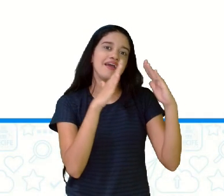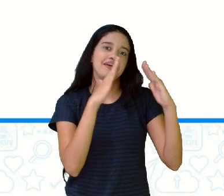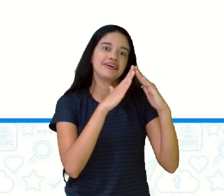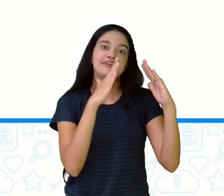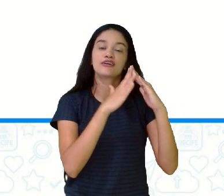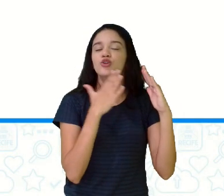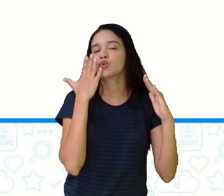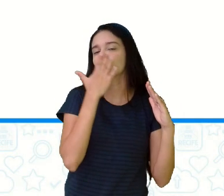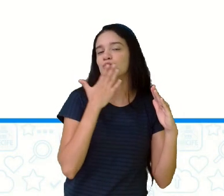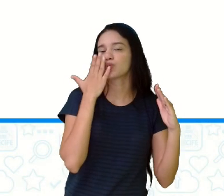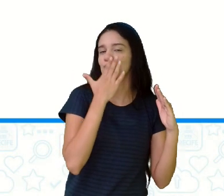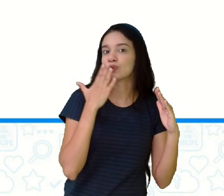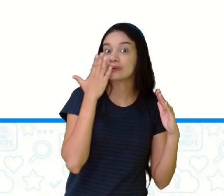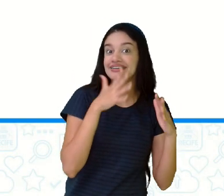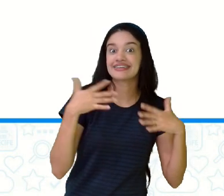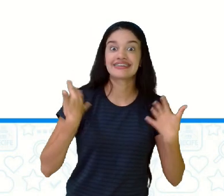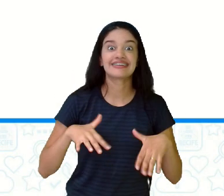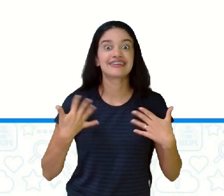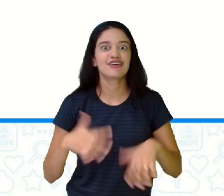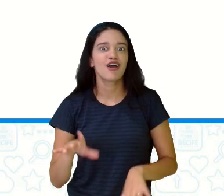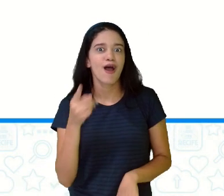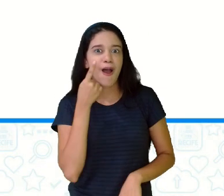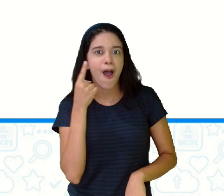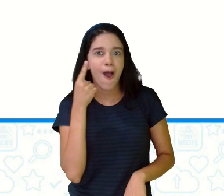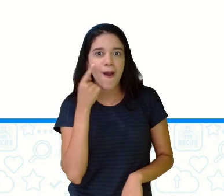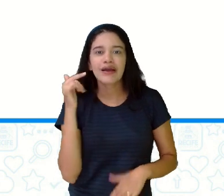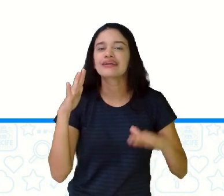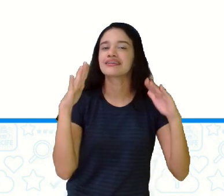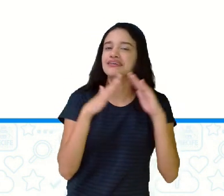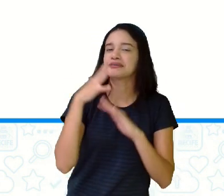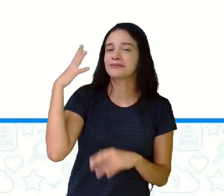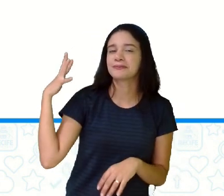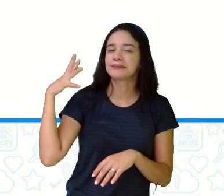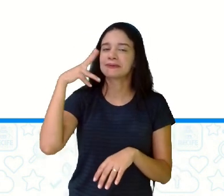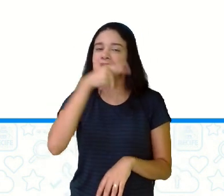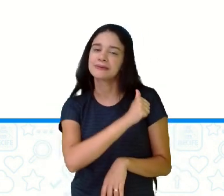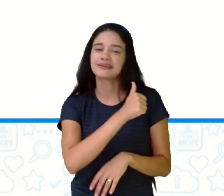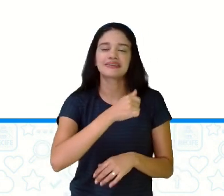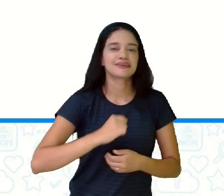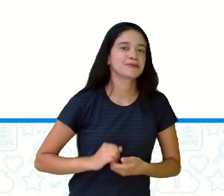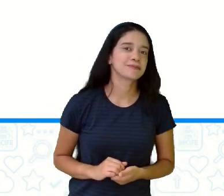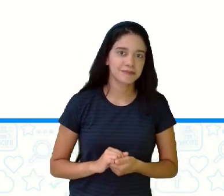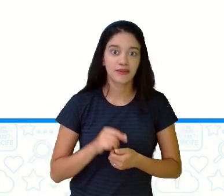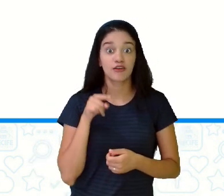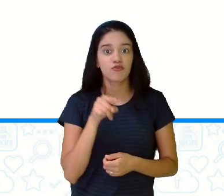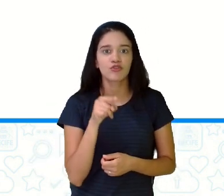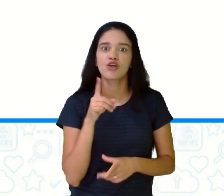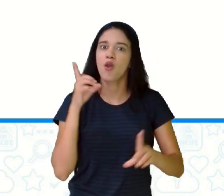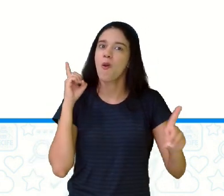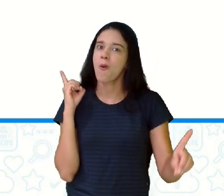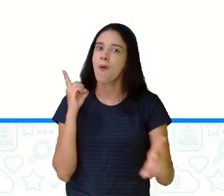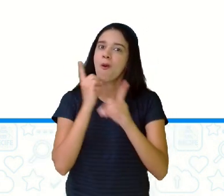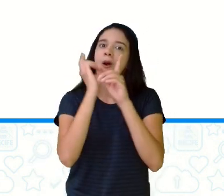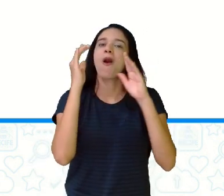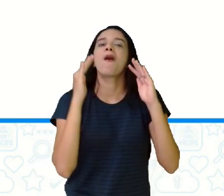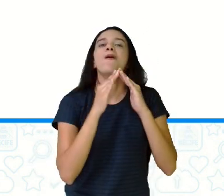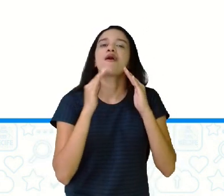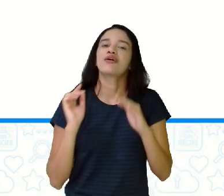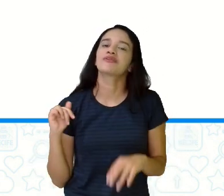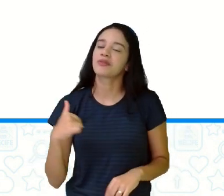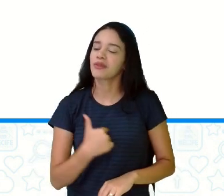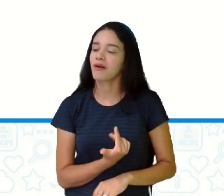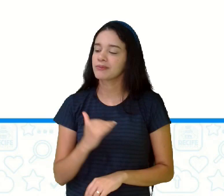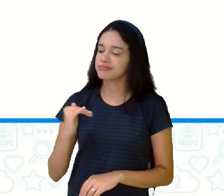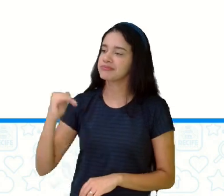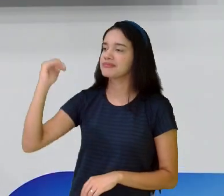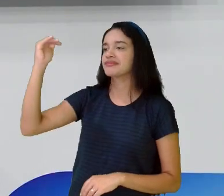feita de doces. Olha que casa bonita aí nessa imagem. Cheia de doces. você encontrasse até nós adultos